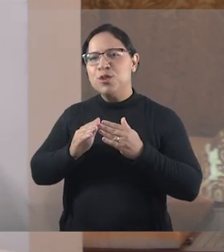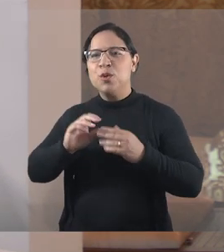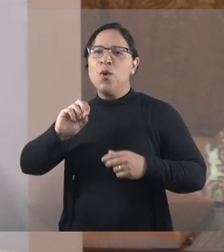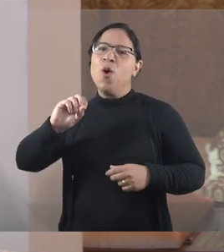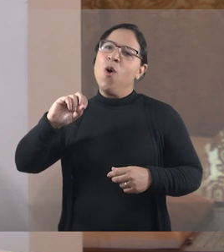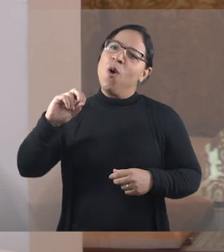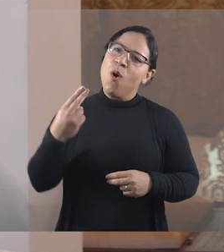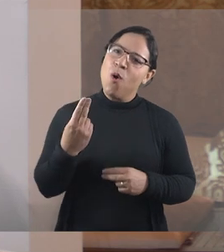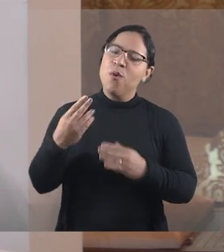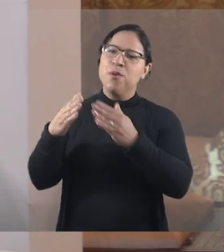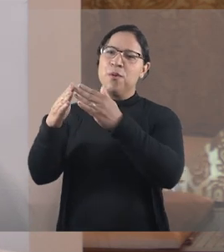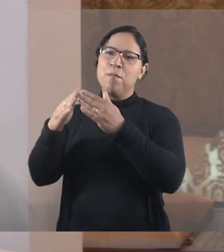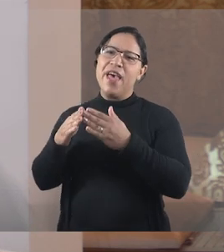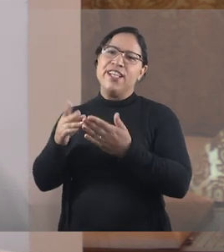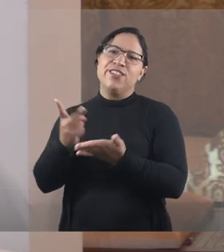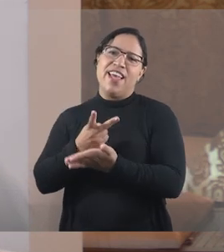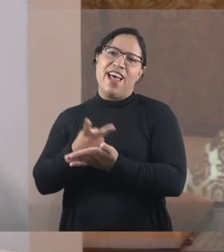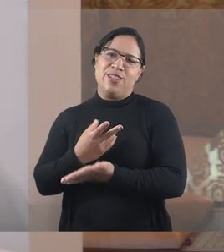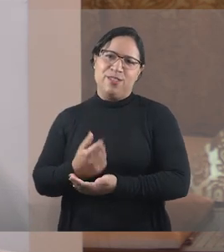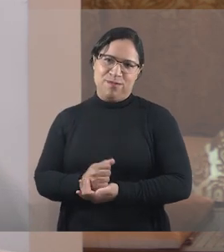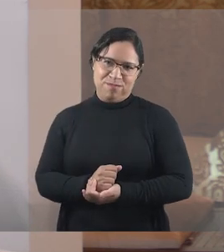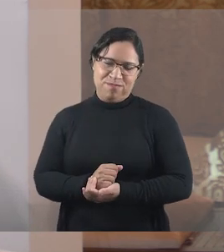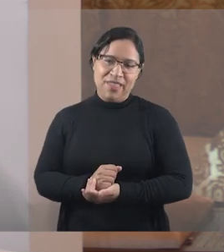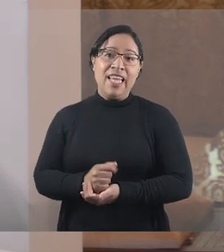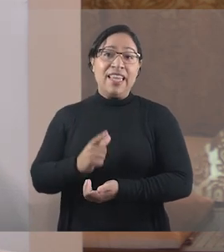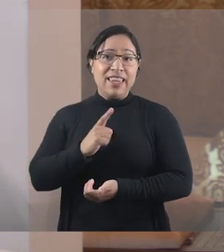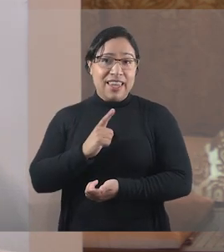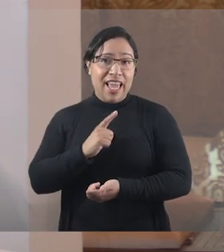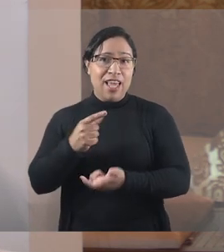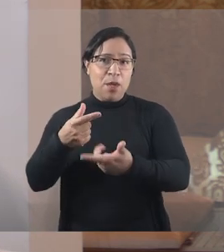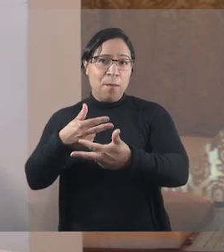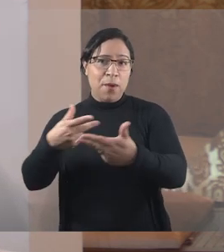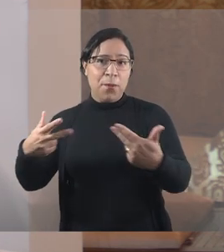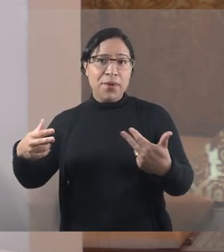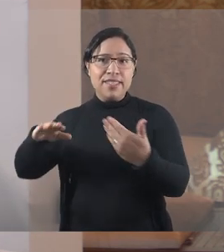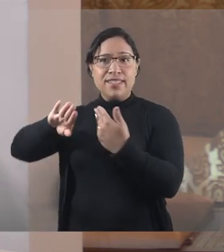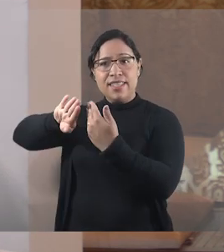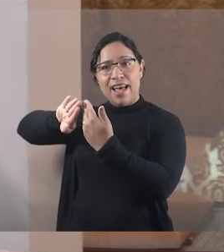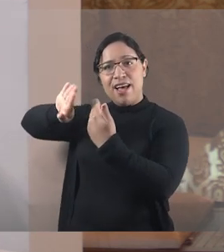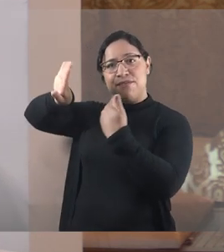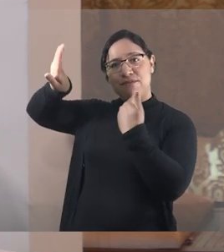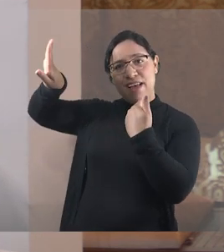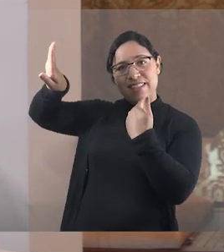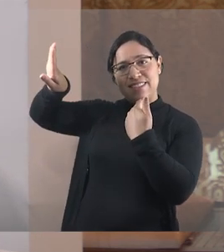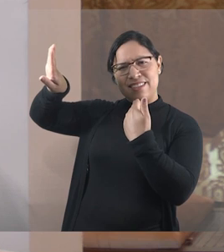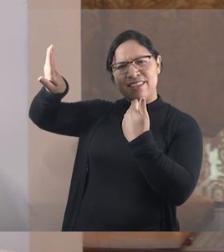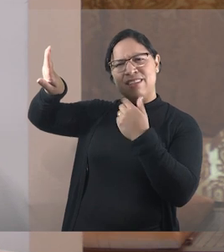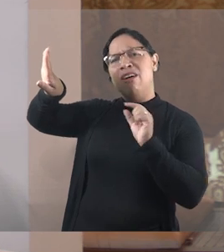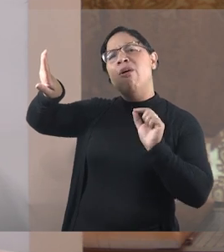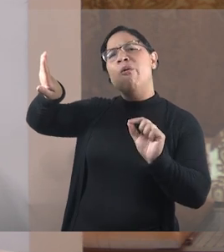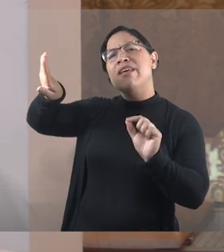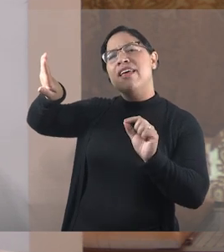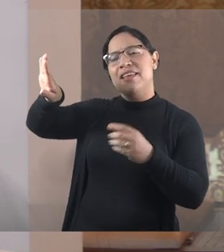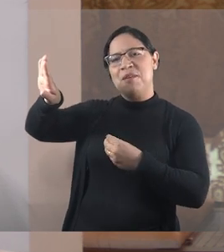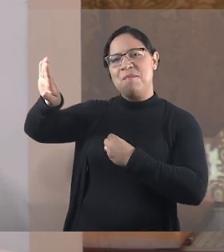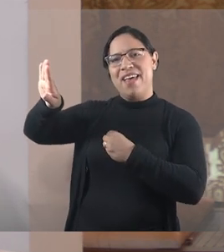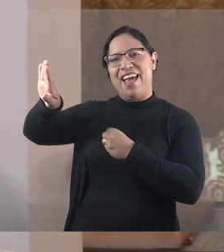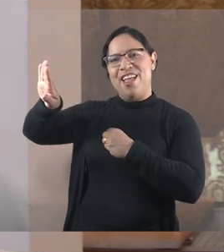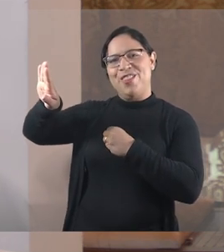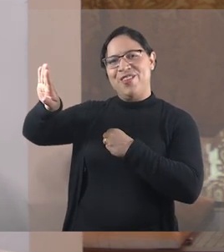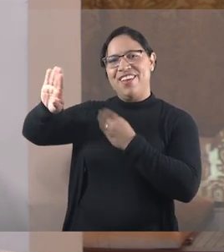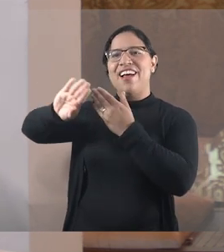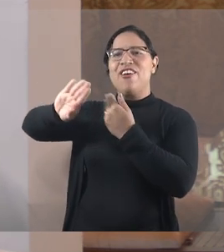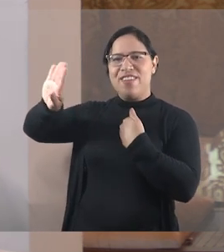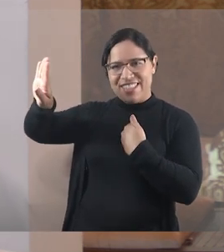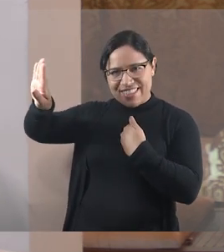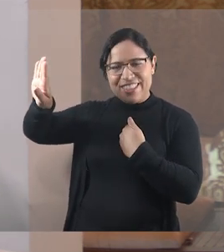dentro de nós que nos afasta de Deus. Esse é o impulso do pecado. Lembrando daquela história do menino, ele